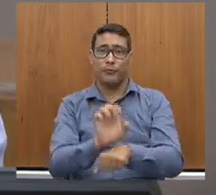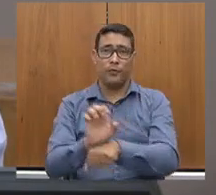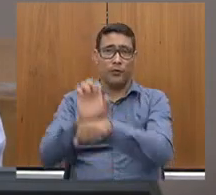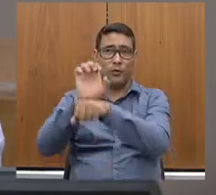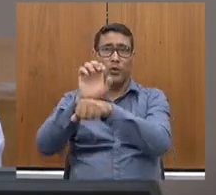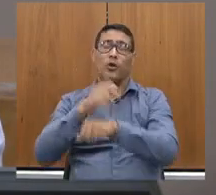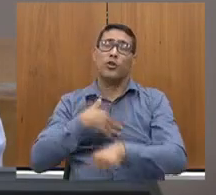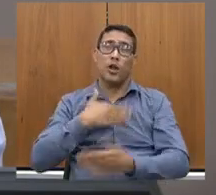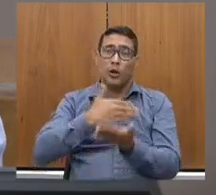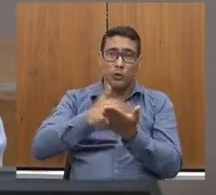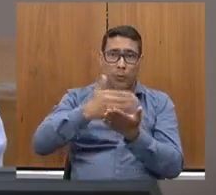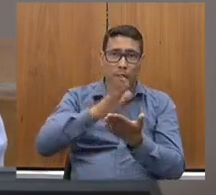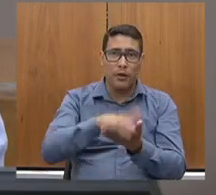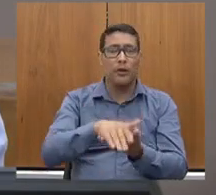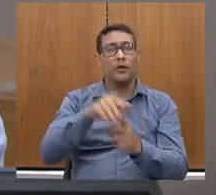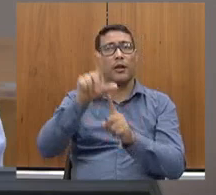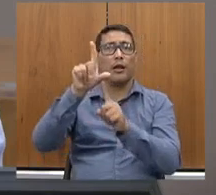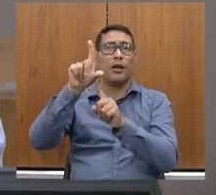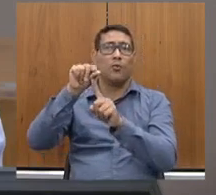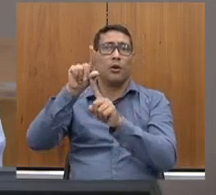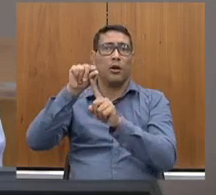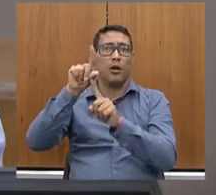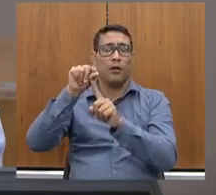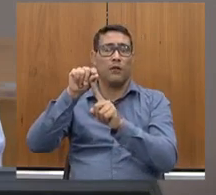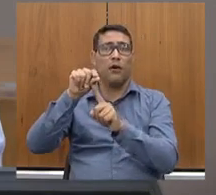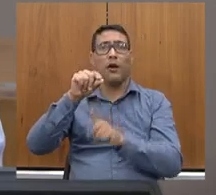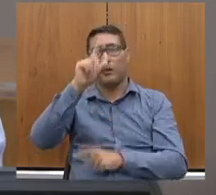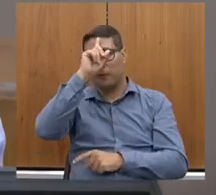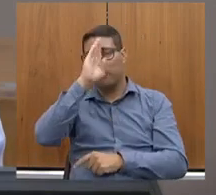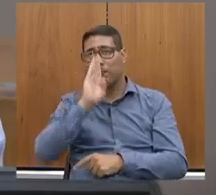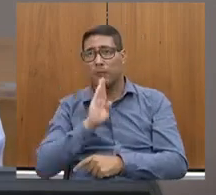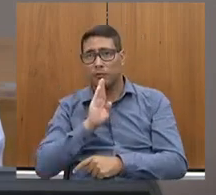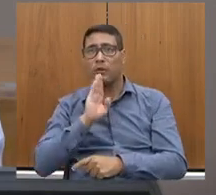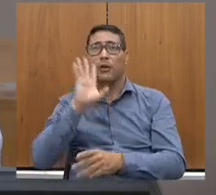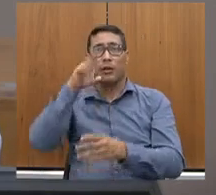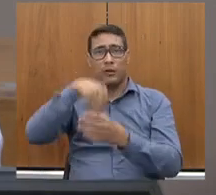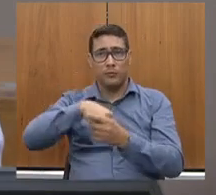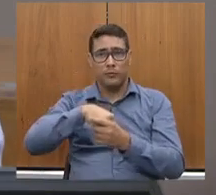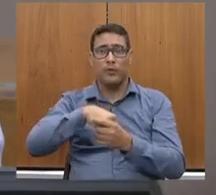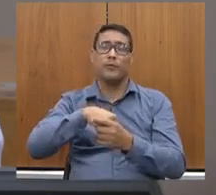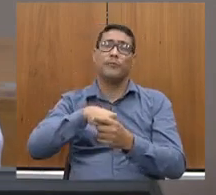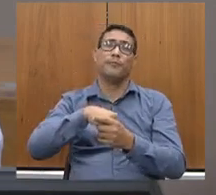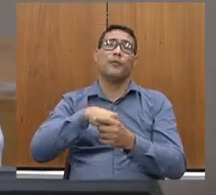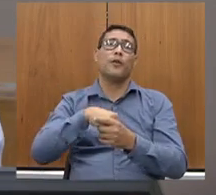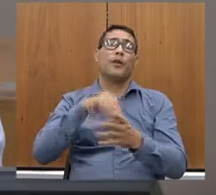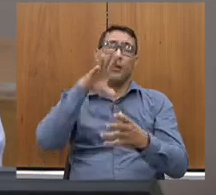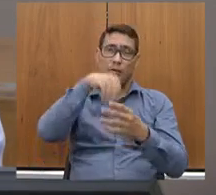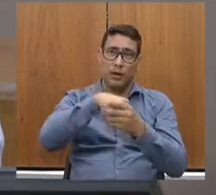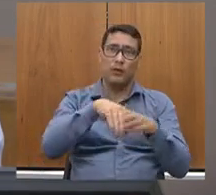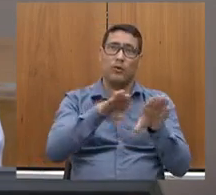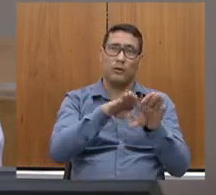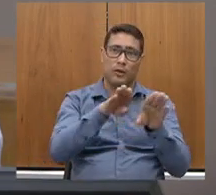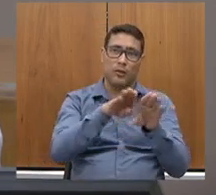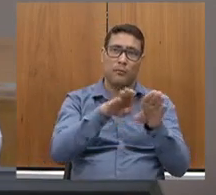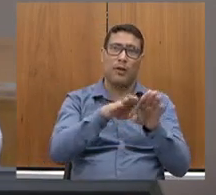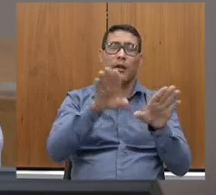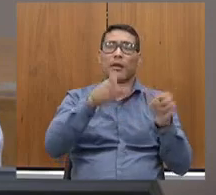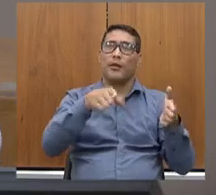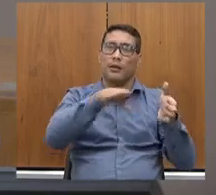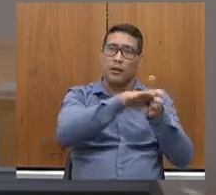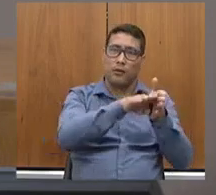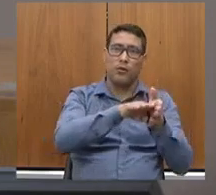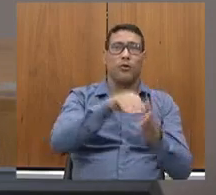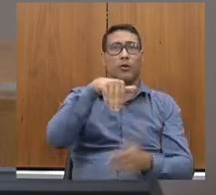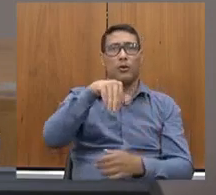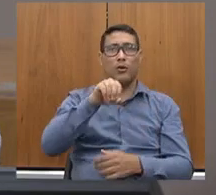Wi-Fi gratuito nos terminais, na rodoviária, nas estações do MOVE. Muito em breve, as